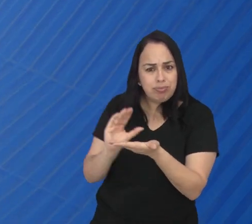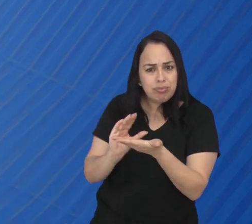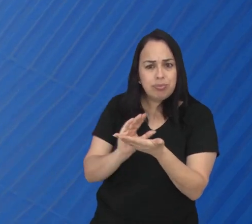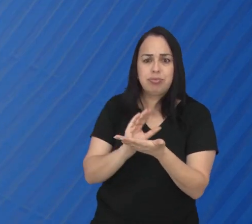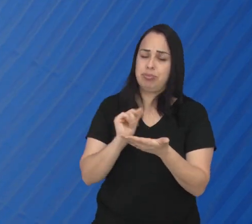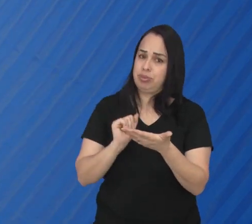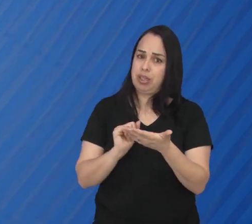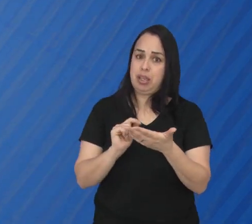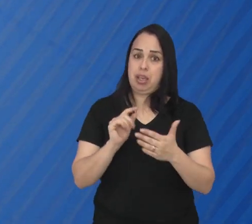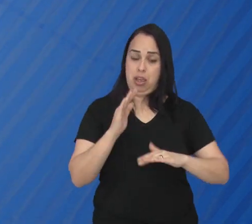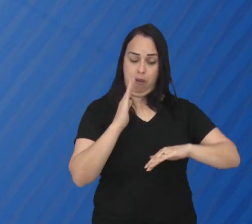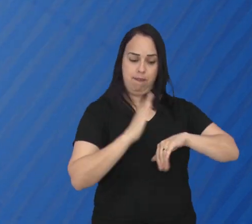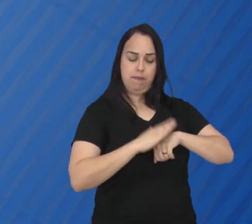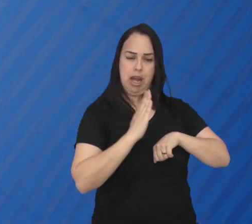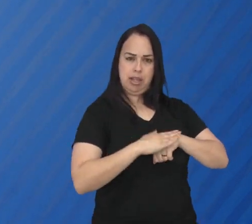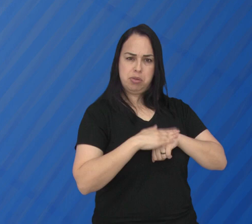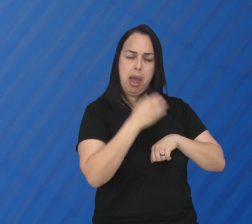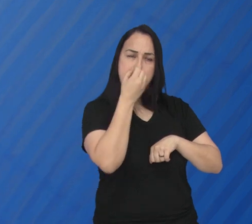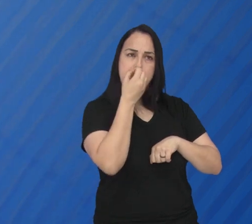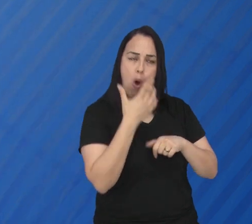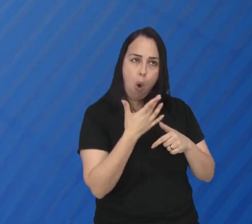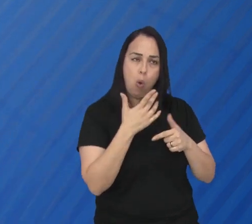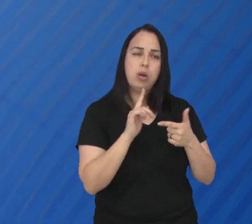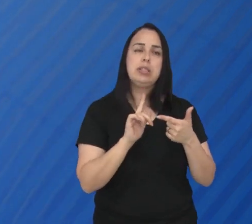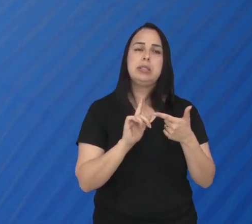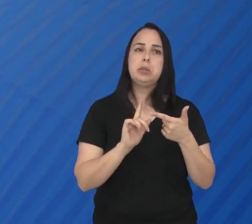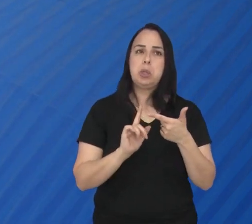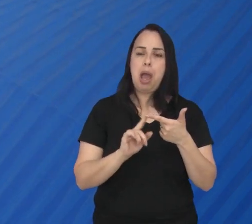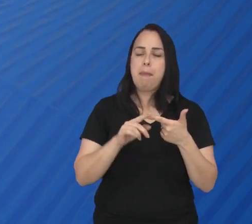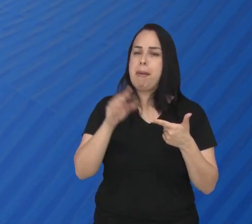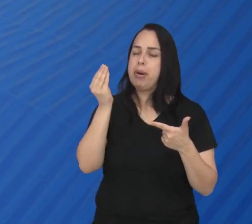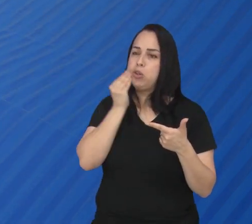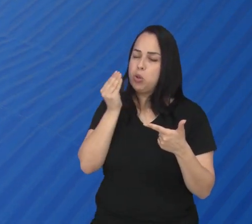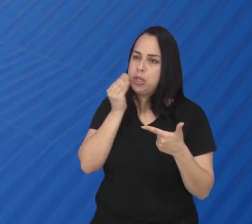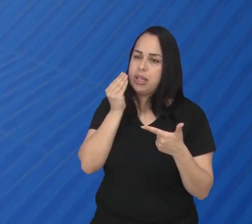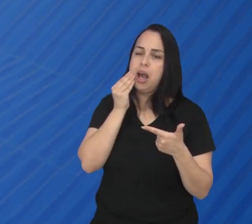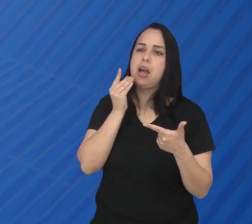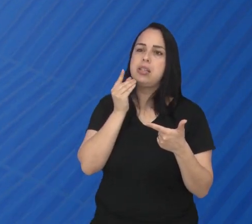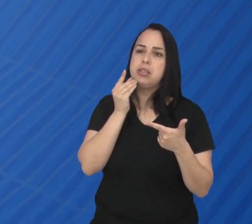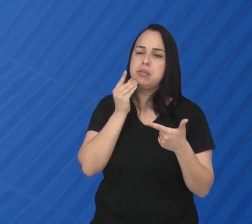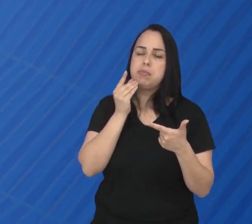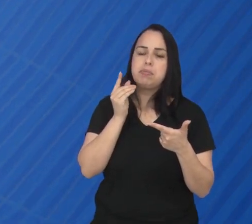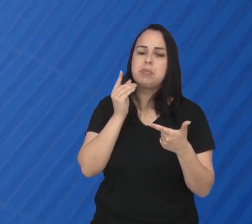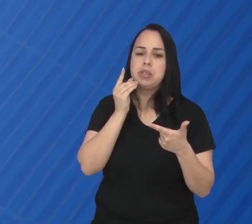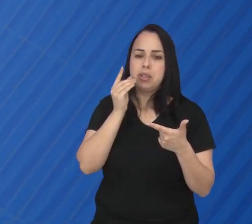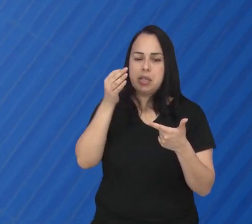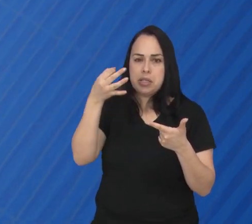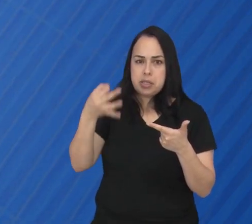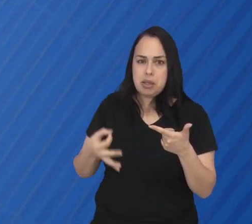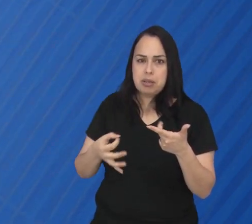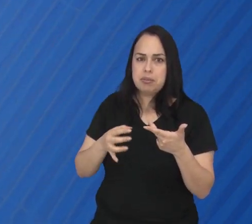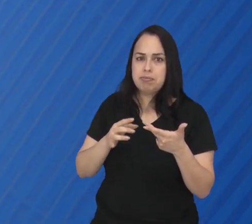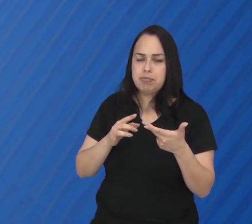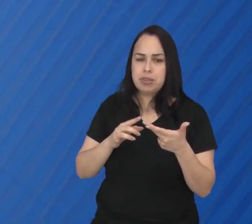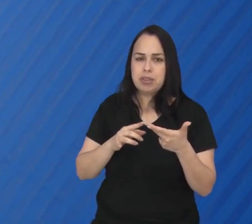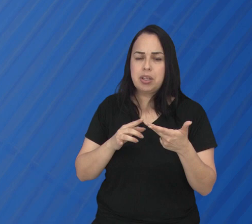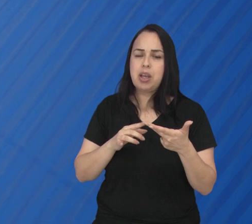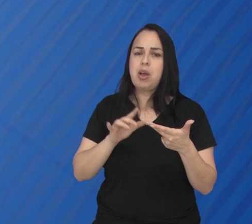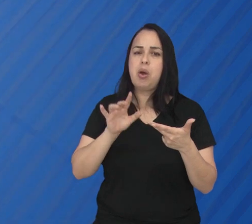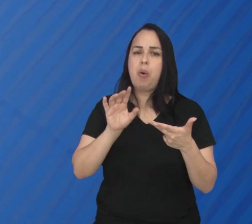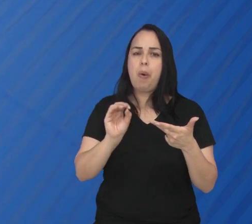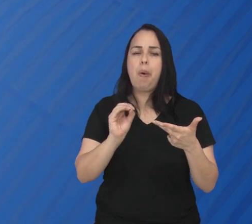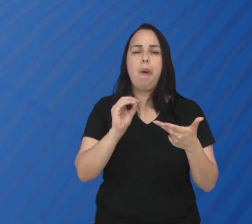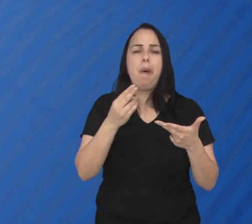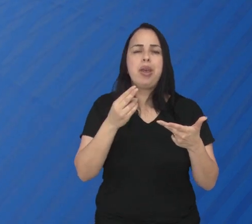Será que o que eu faço é bom, além de ser uma oportunidade, sana uma dor